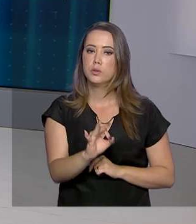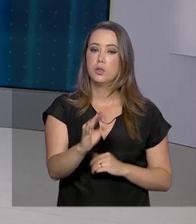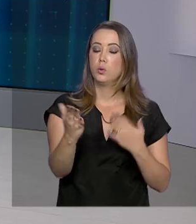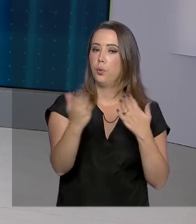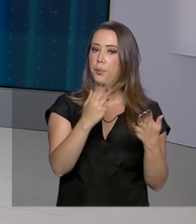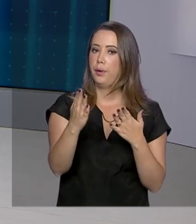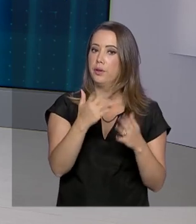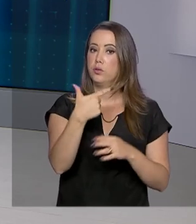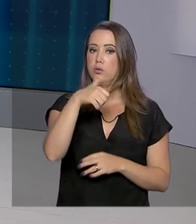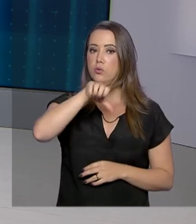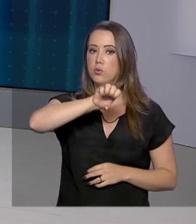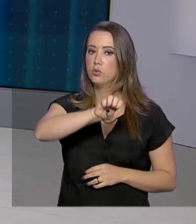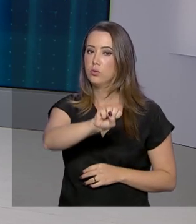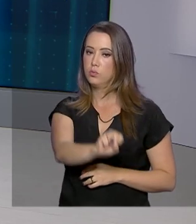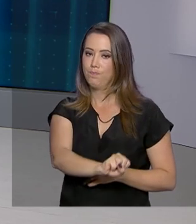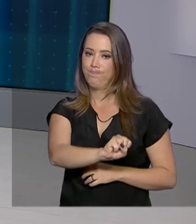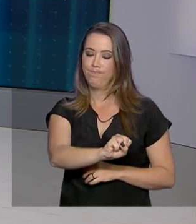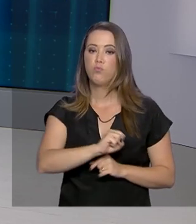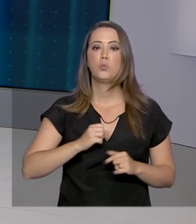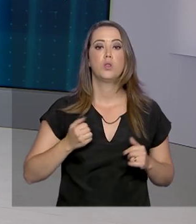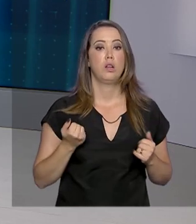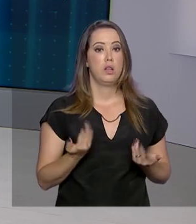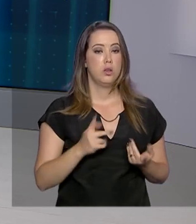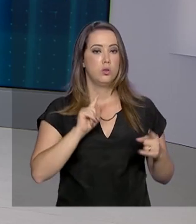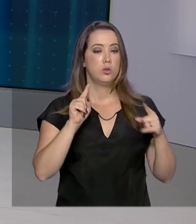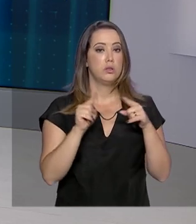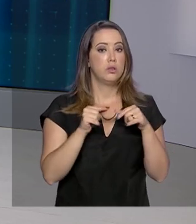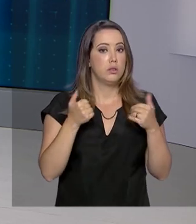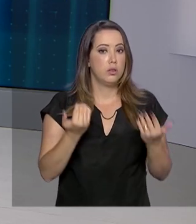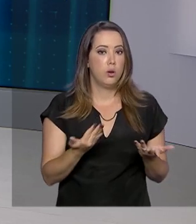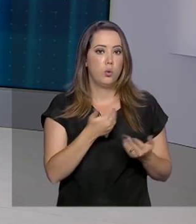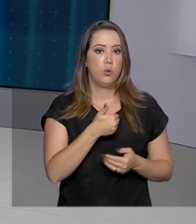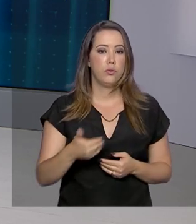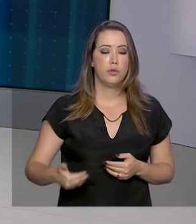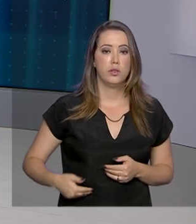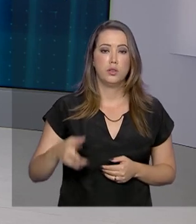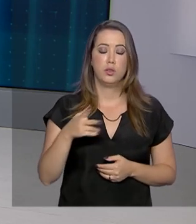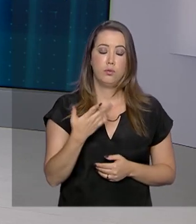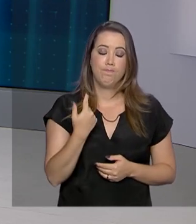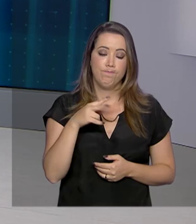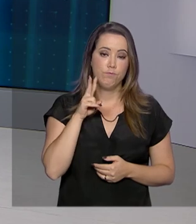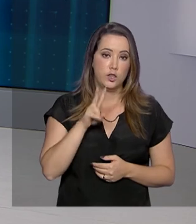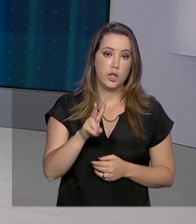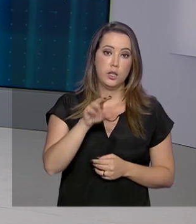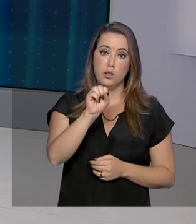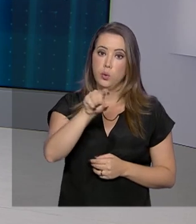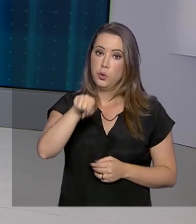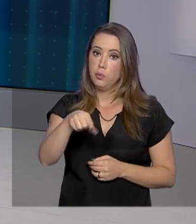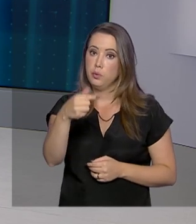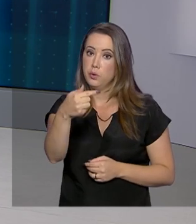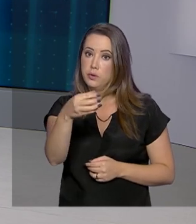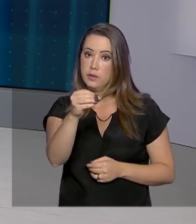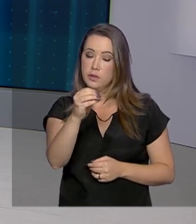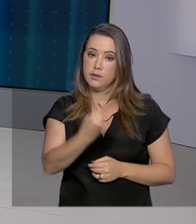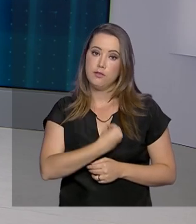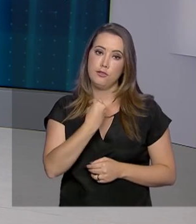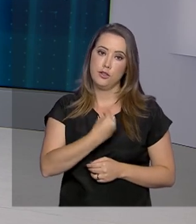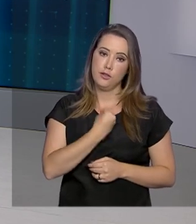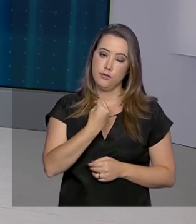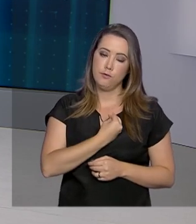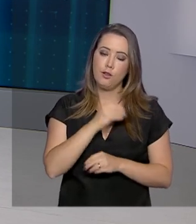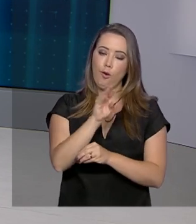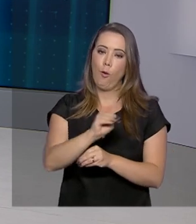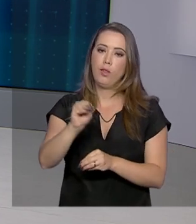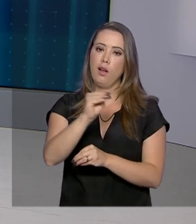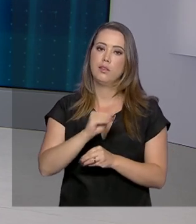em relação ao mesmo período de 2018. Com isso, segundo o governo, mais de 8.700 vidas foram